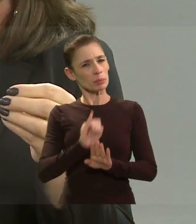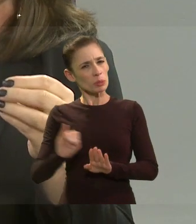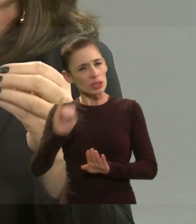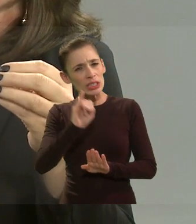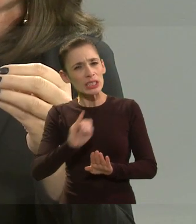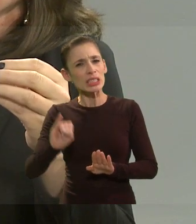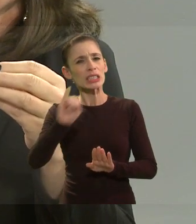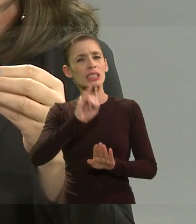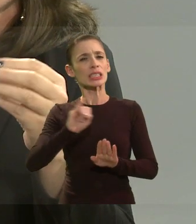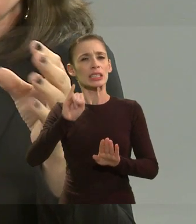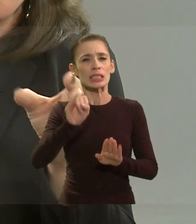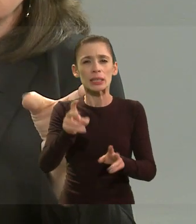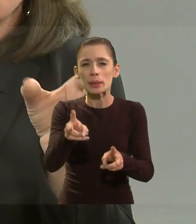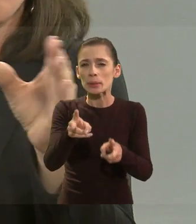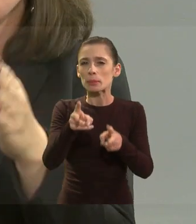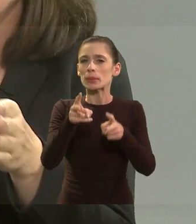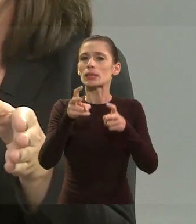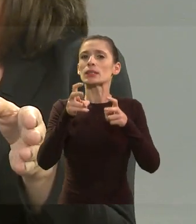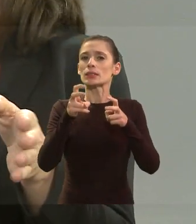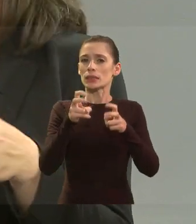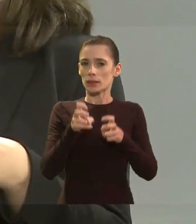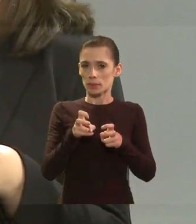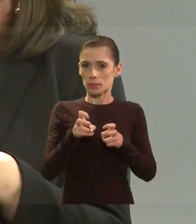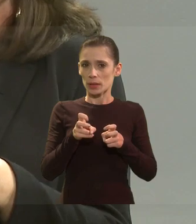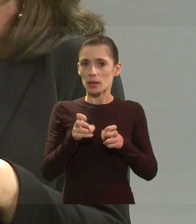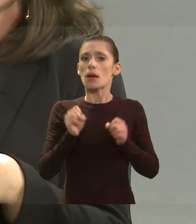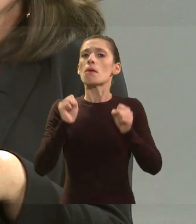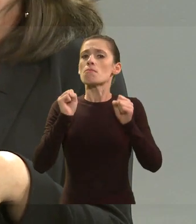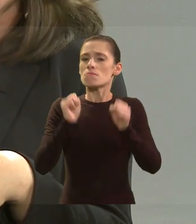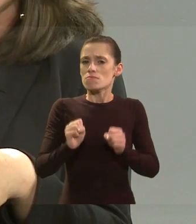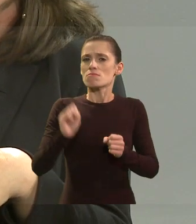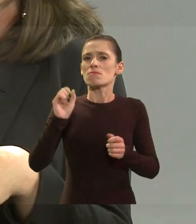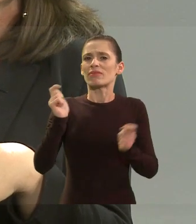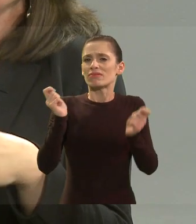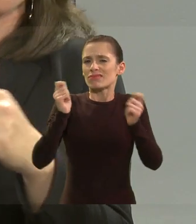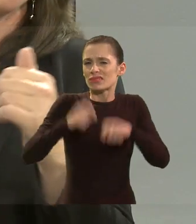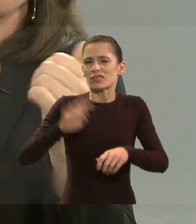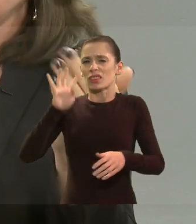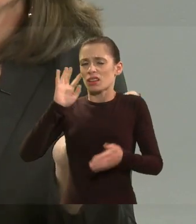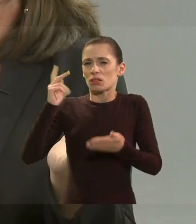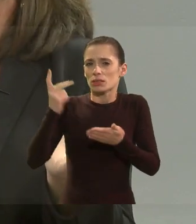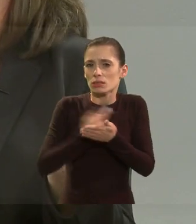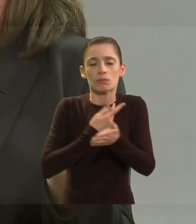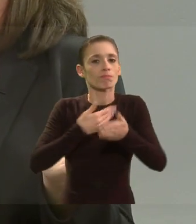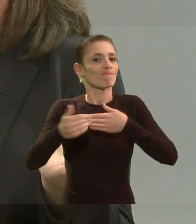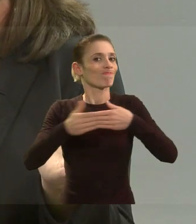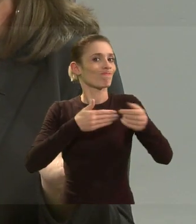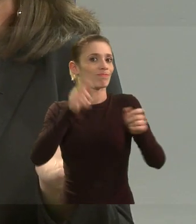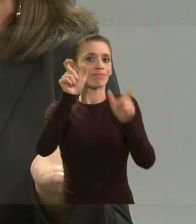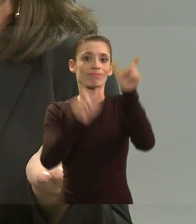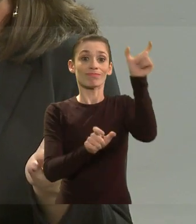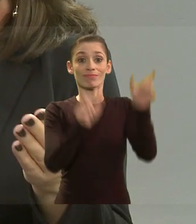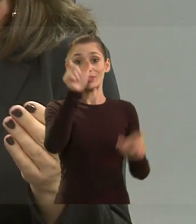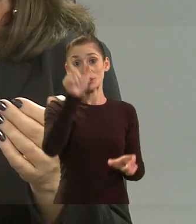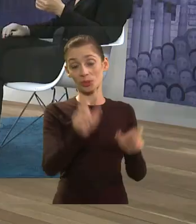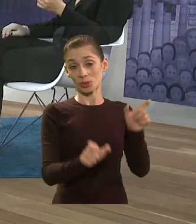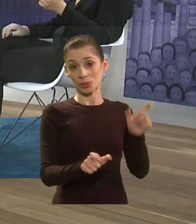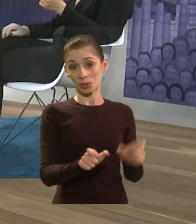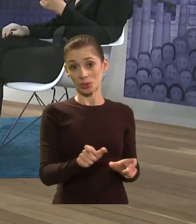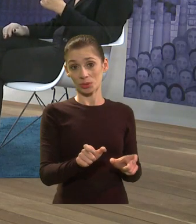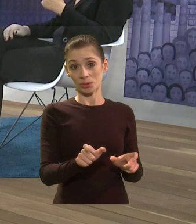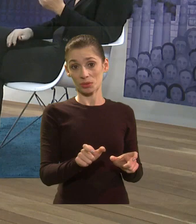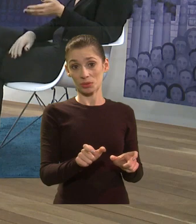é importante você perceber que isso pode conseguir ocorrer à pessoa. Então, por que você olha como uma pessoa que tem uma deficiência como se ela fosse